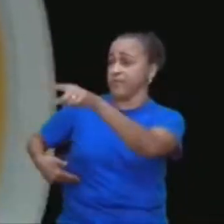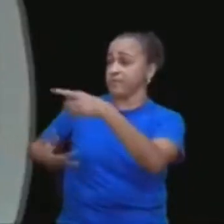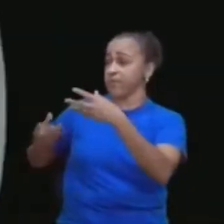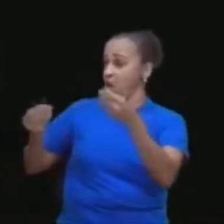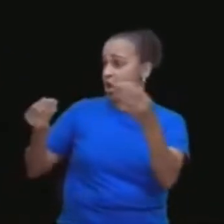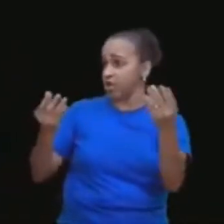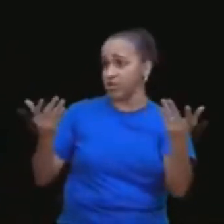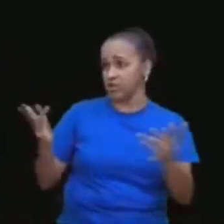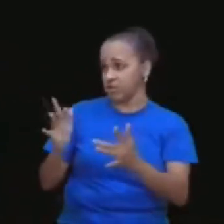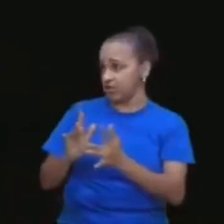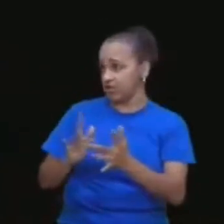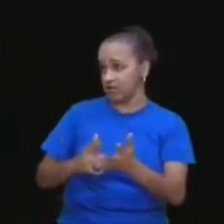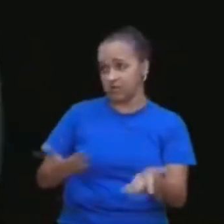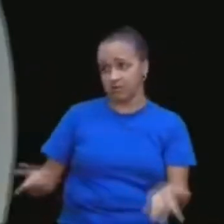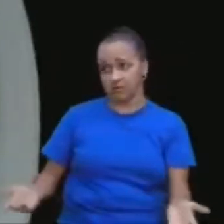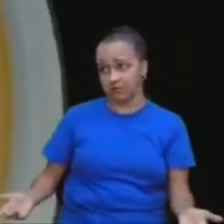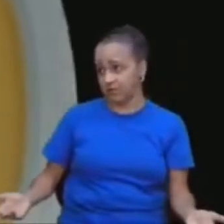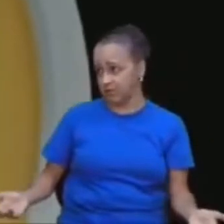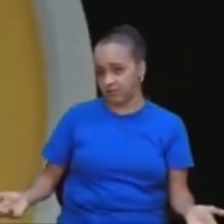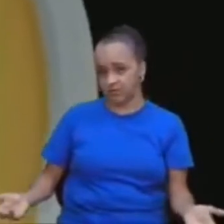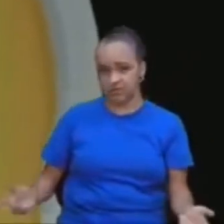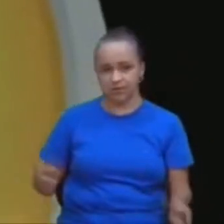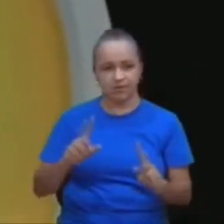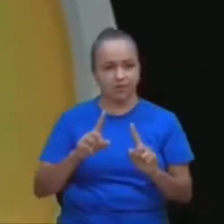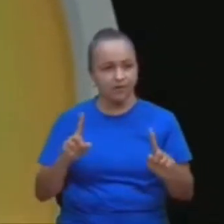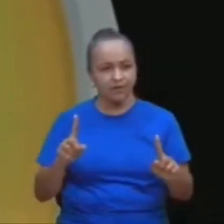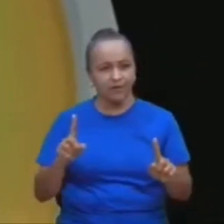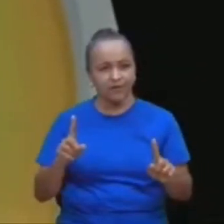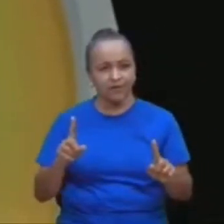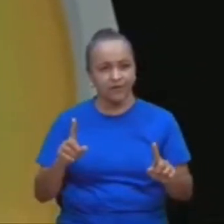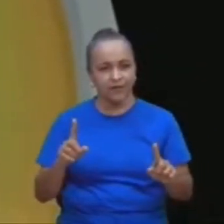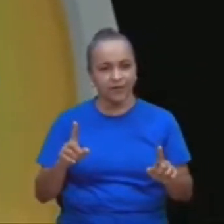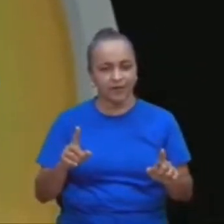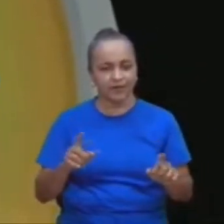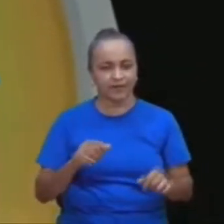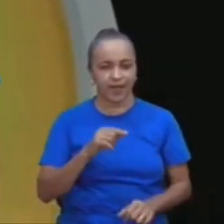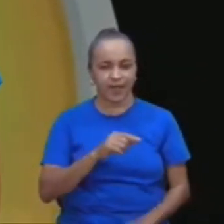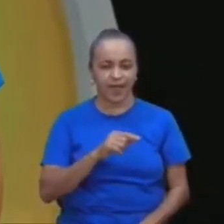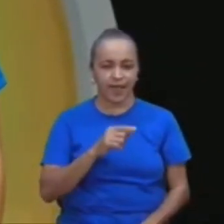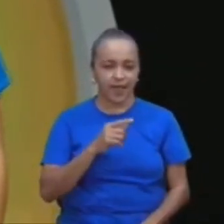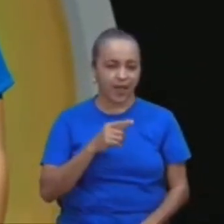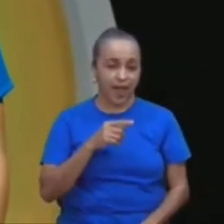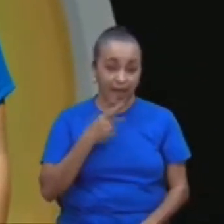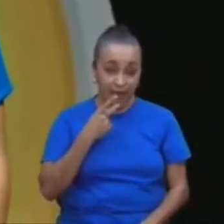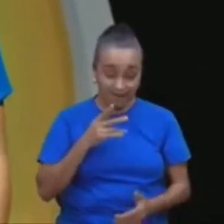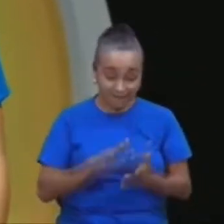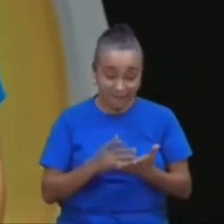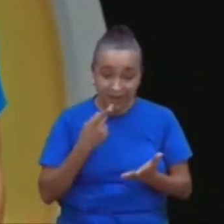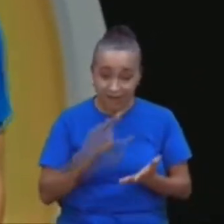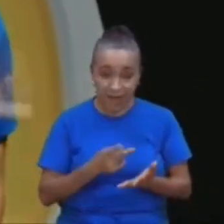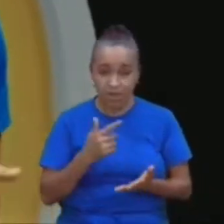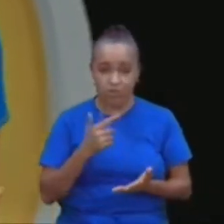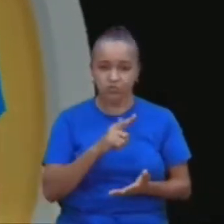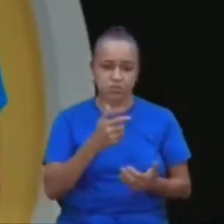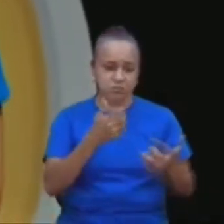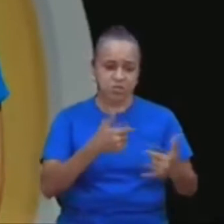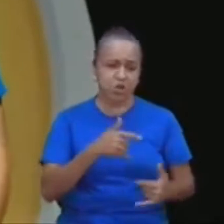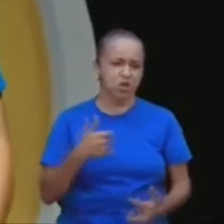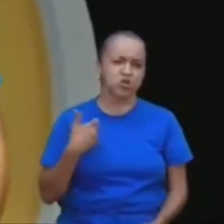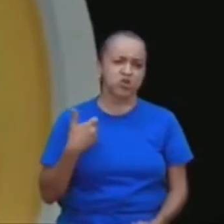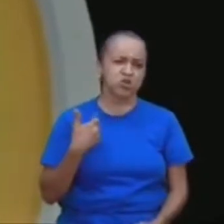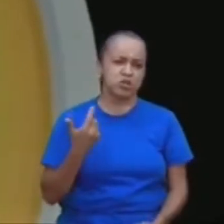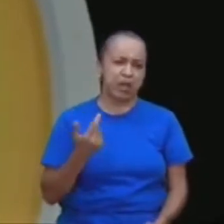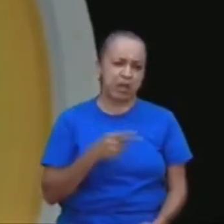é, a palavra, pode ser traduzida, por rapaz, mas no sentido, de moço, de novinho, bem